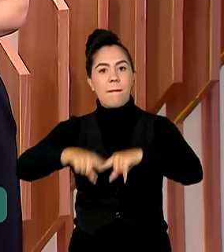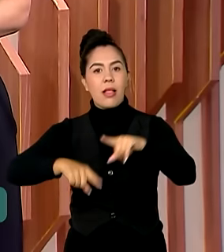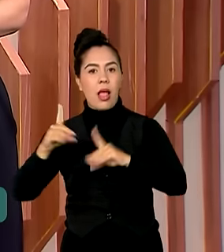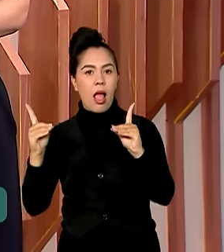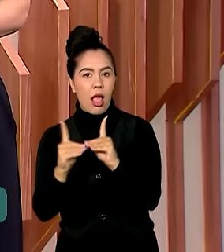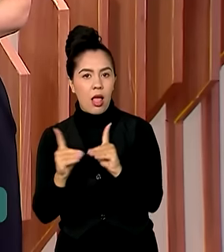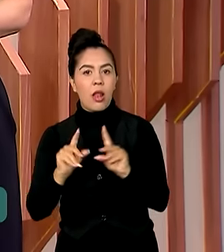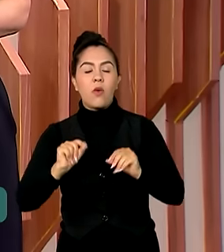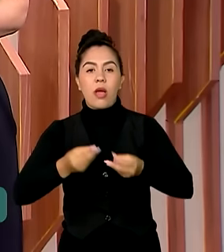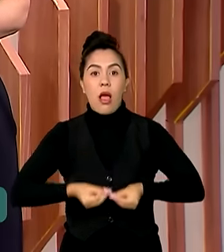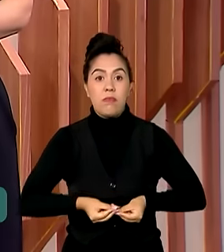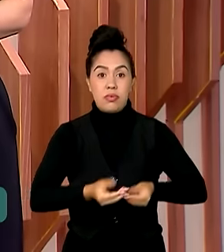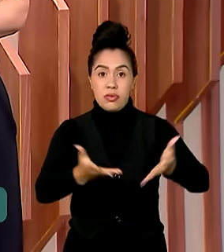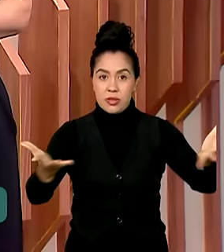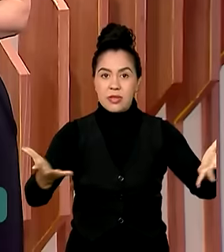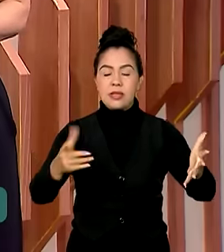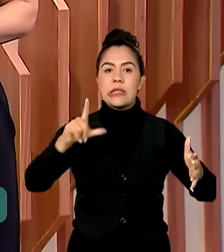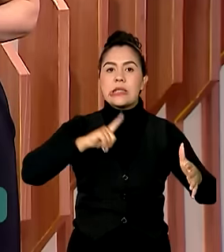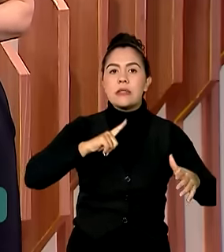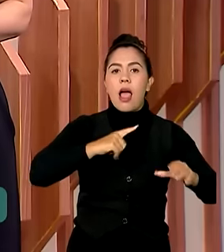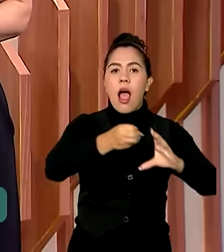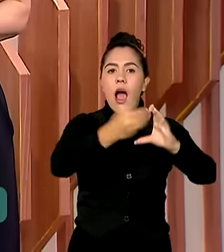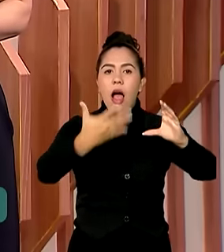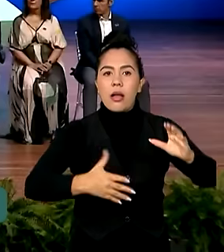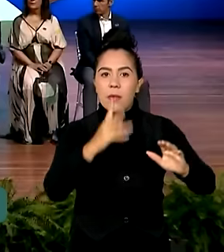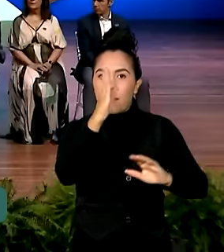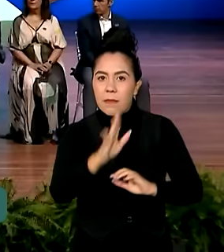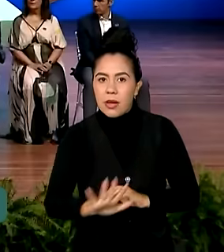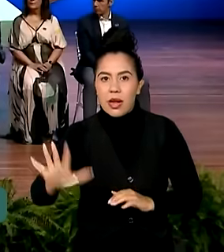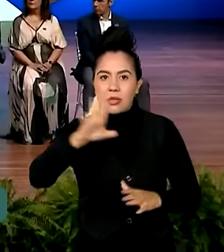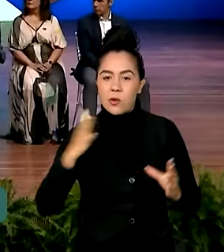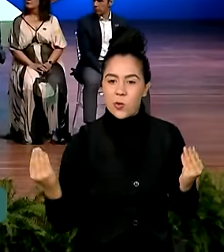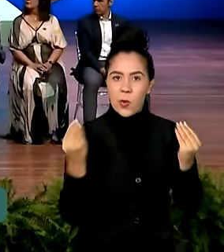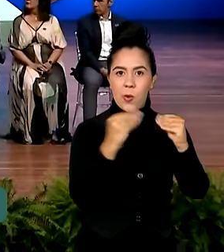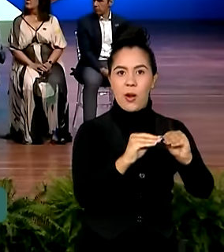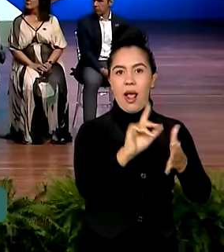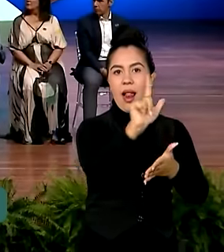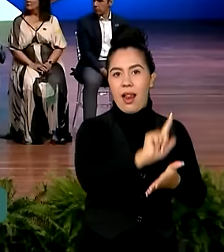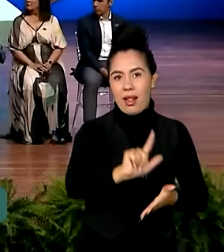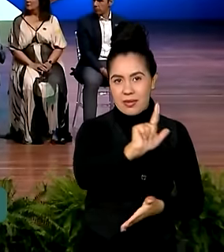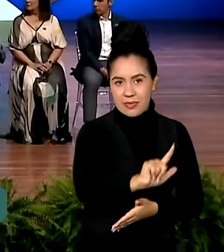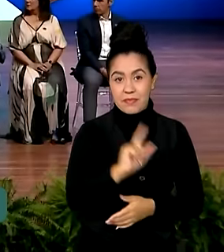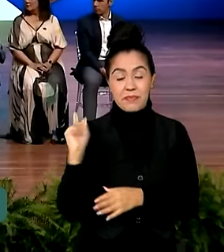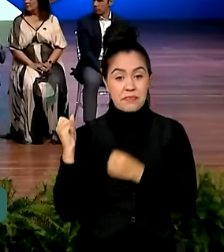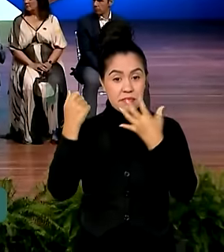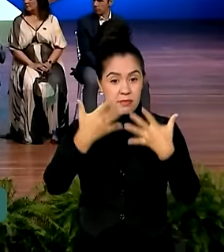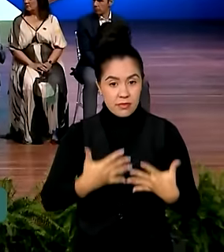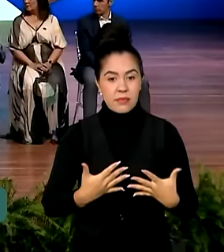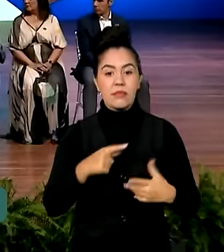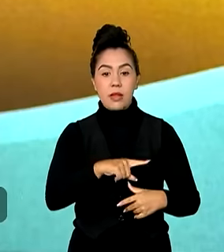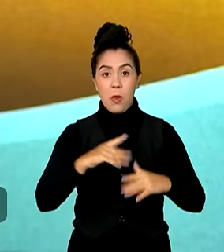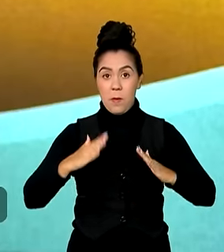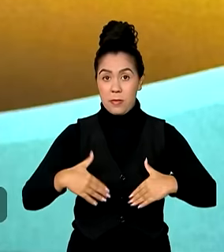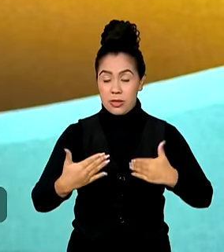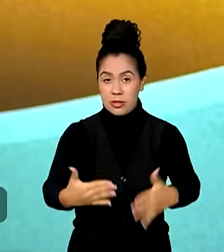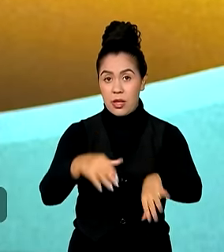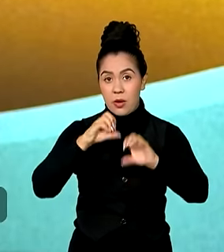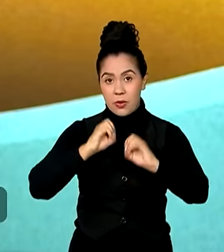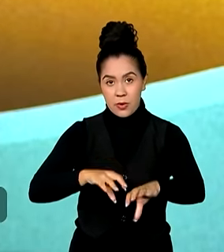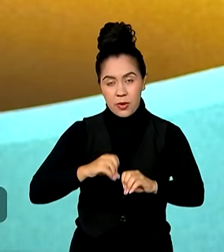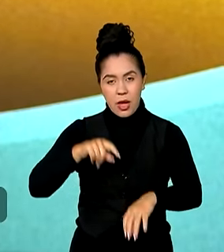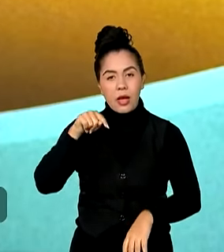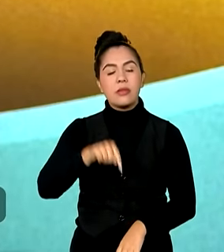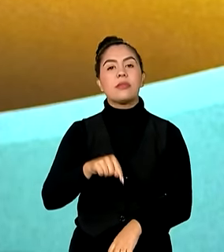brasileira nas obras literárias. O Ministério da Educação, no seu primeiro ano do governo, dentro do